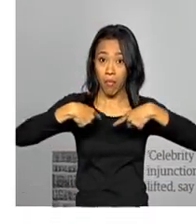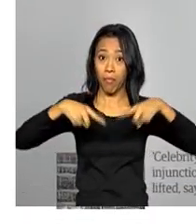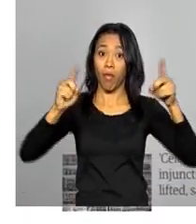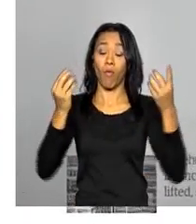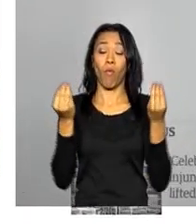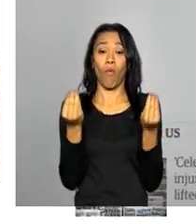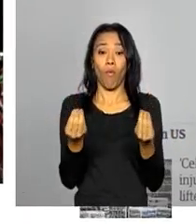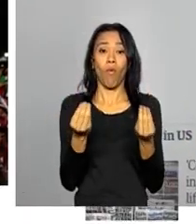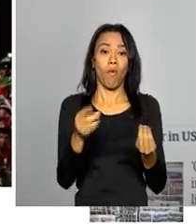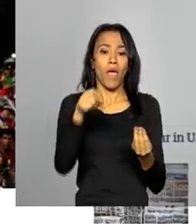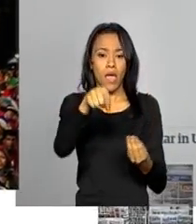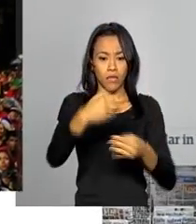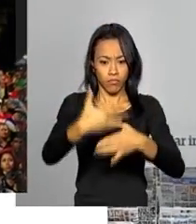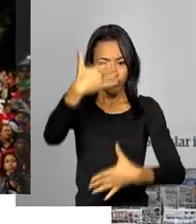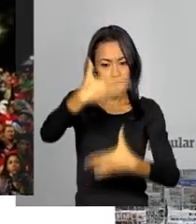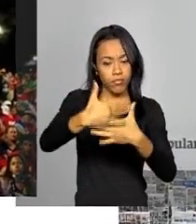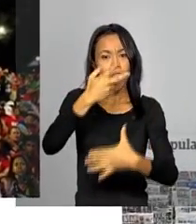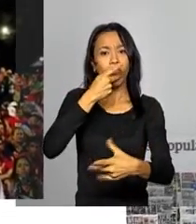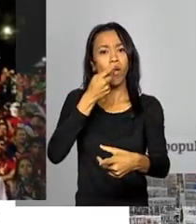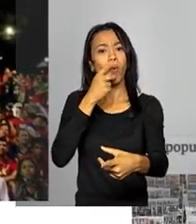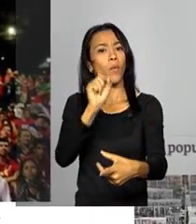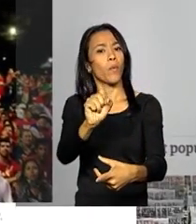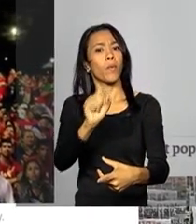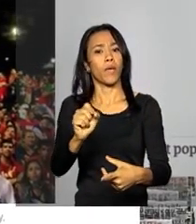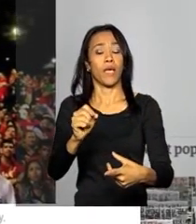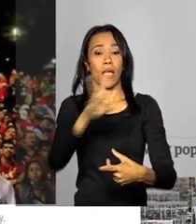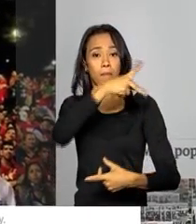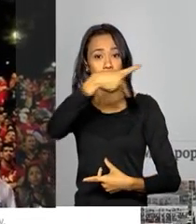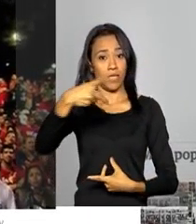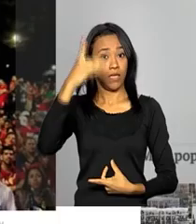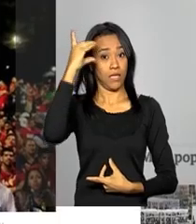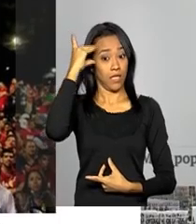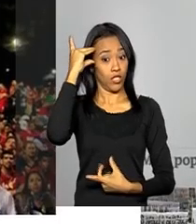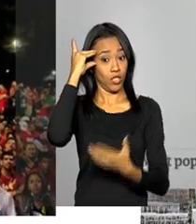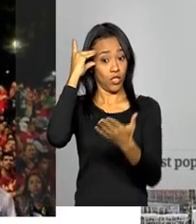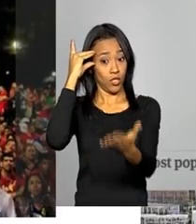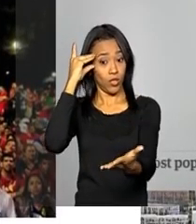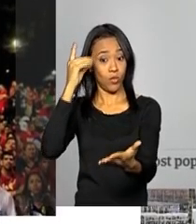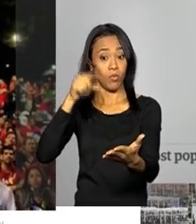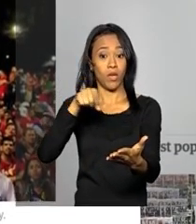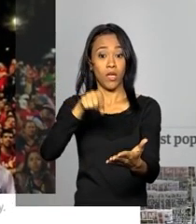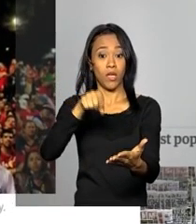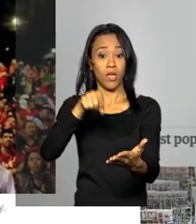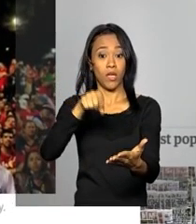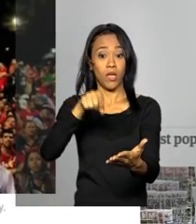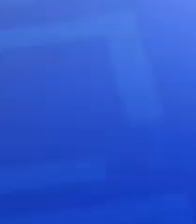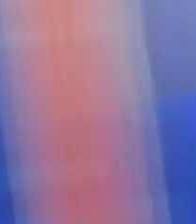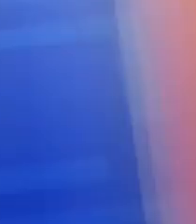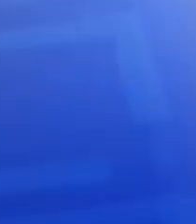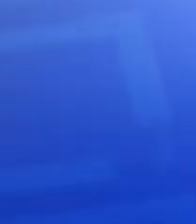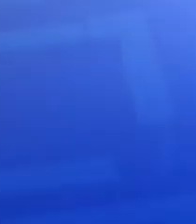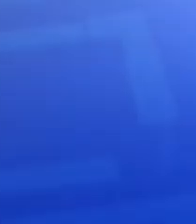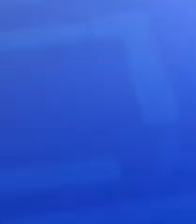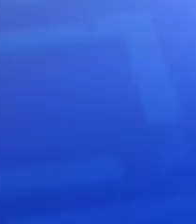De acordo com o editorial, a presidenta Dilma não foi implicada no escândalo Petrobras.